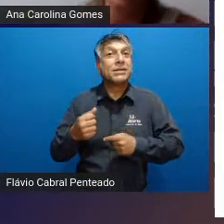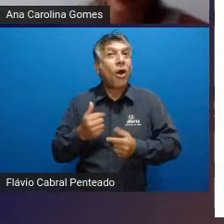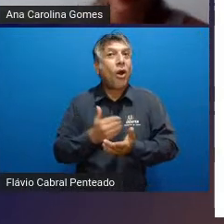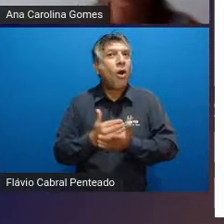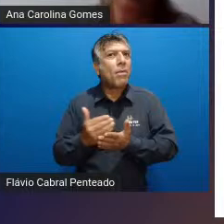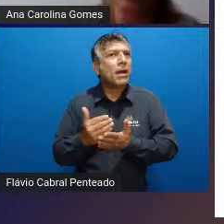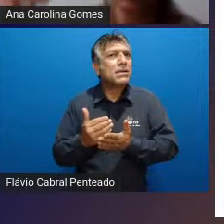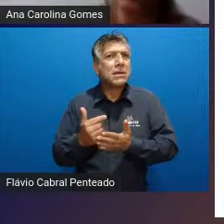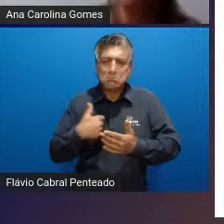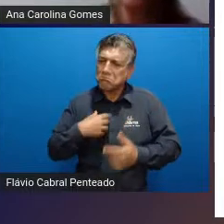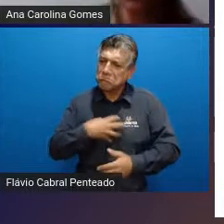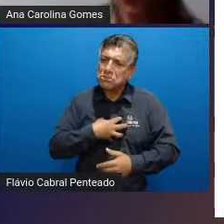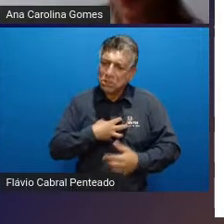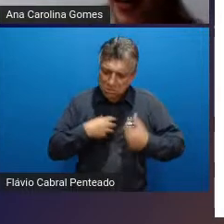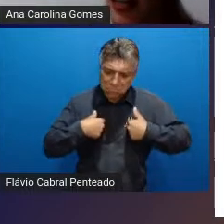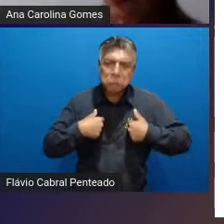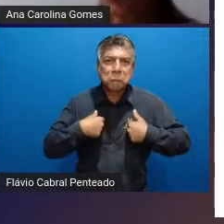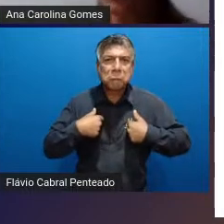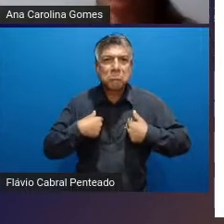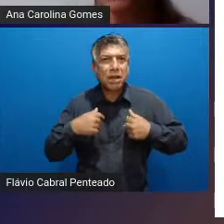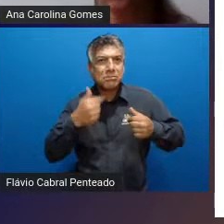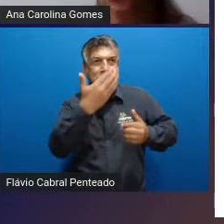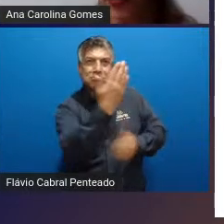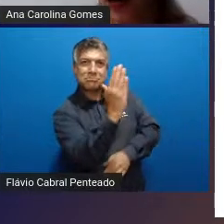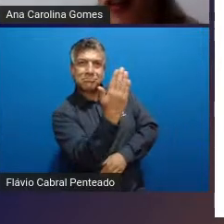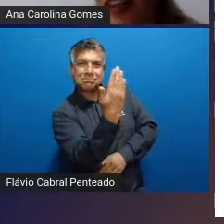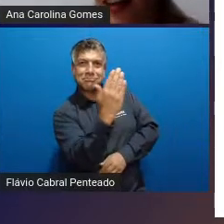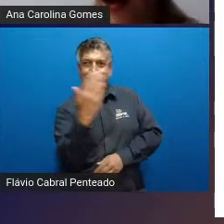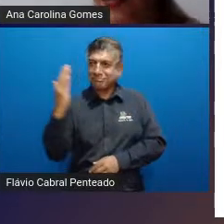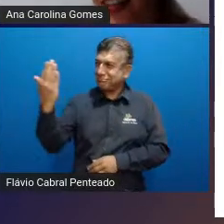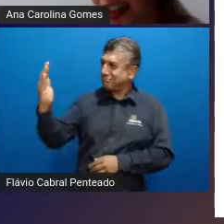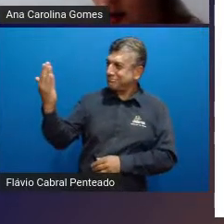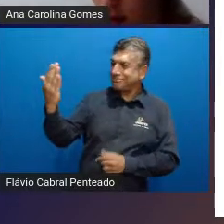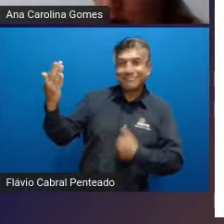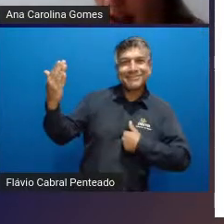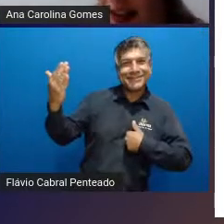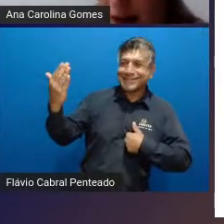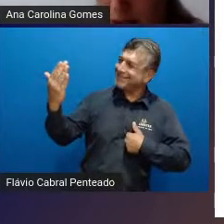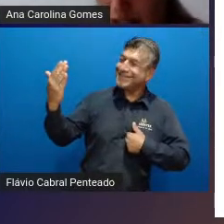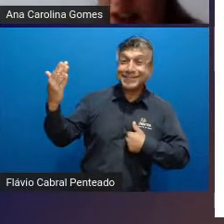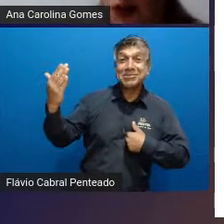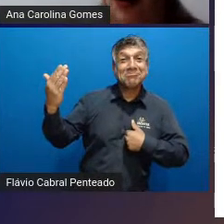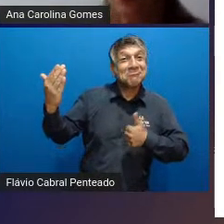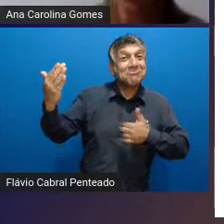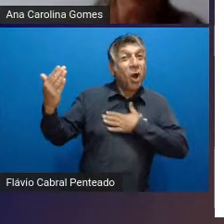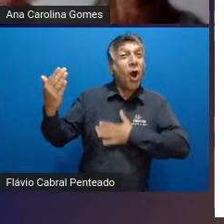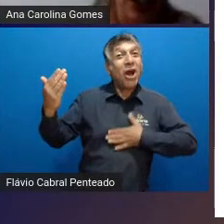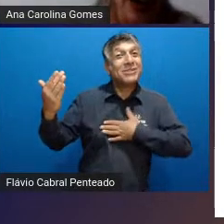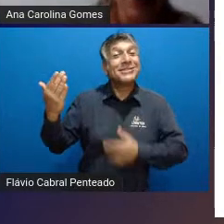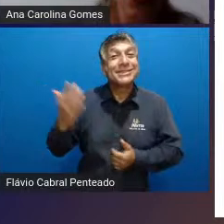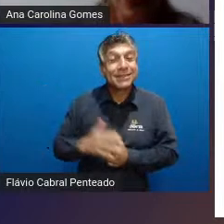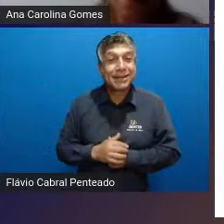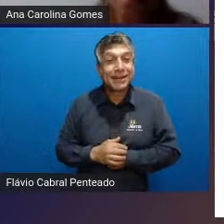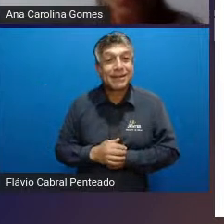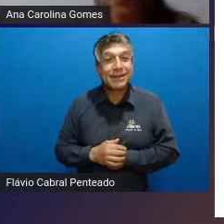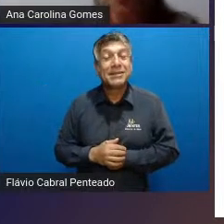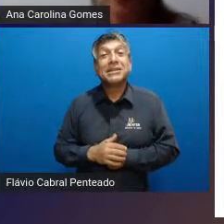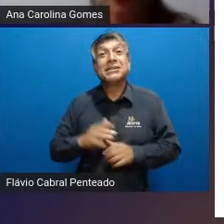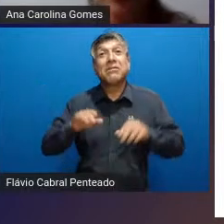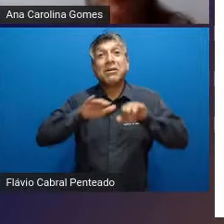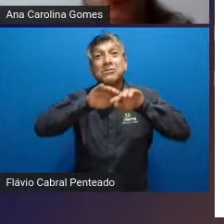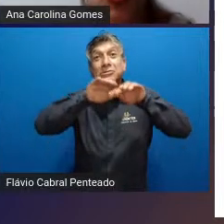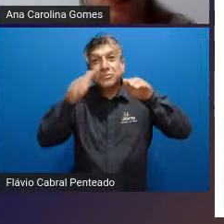aceitar como ele é ele começa a se olhar mais no espelho do ambiente externo que ele está ali naquele estúdio que ele está trabalhando ou no ginásio né